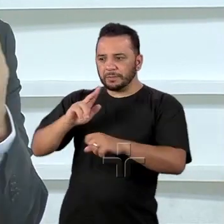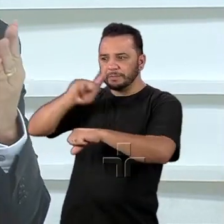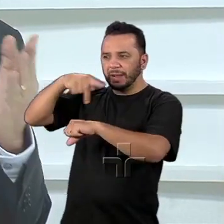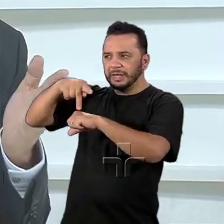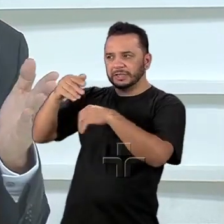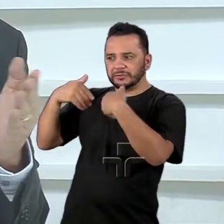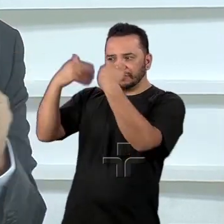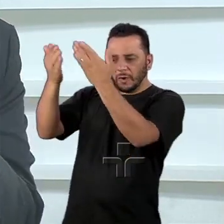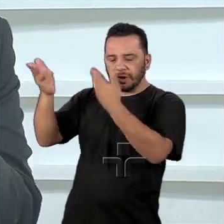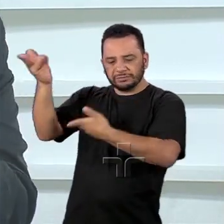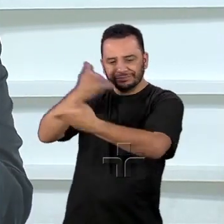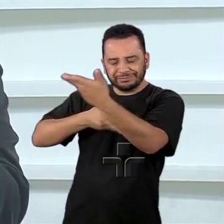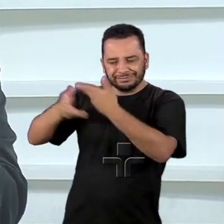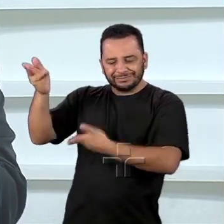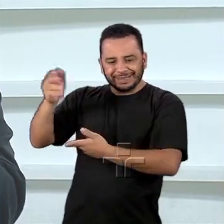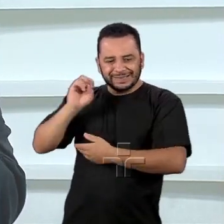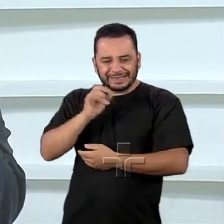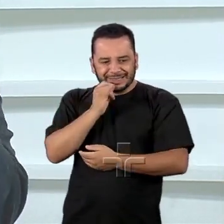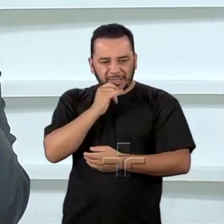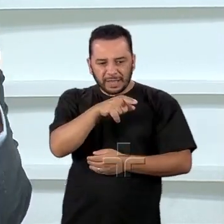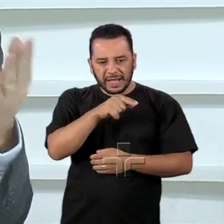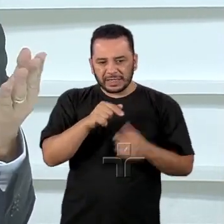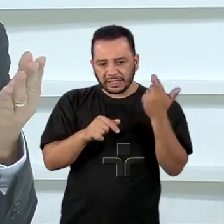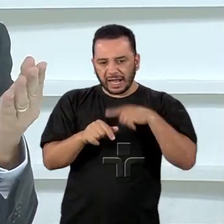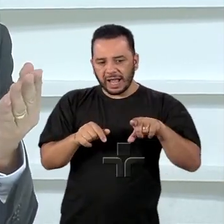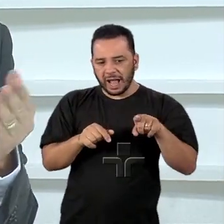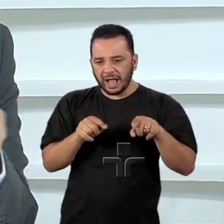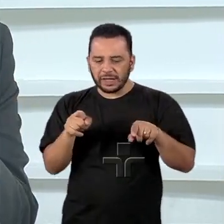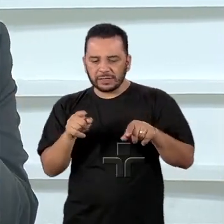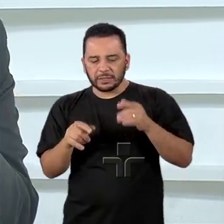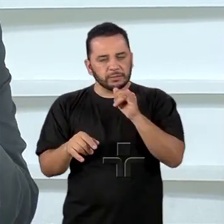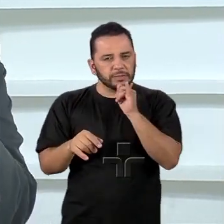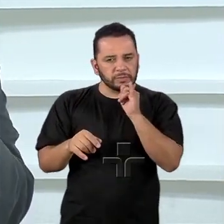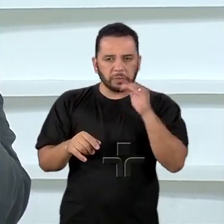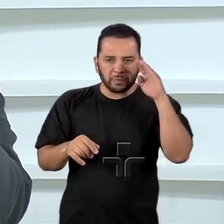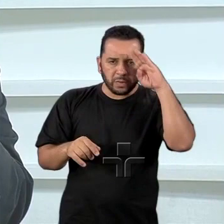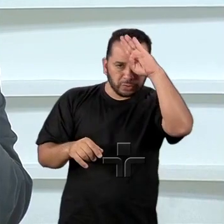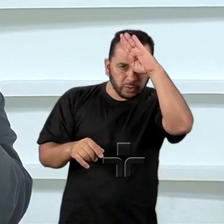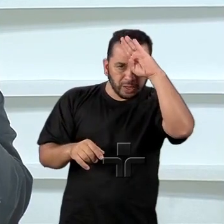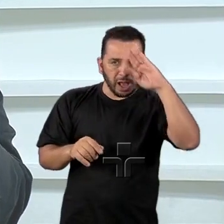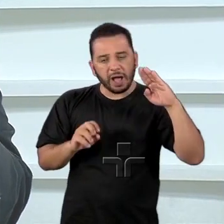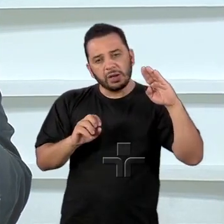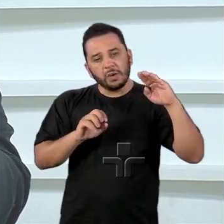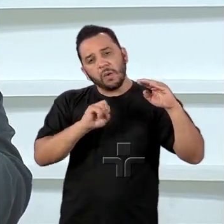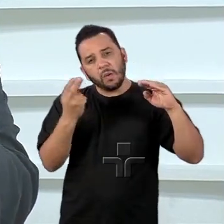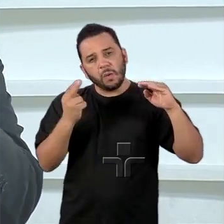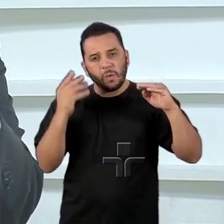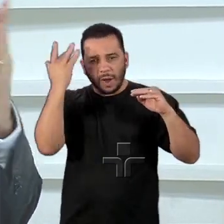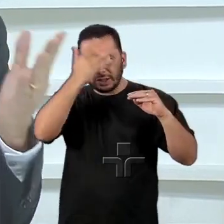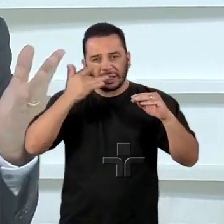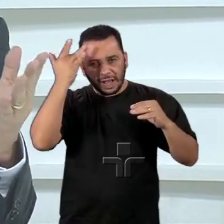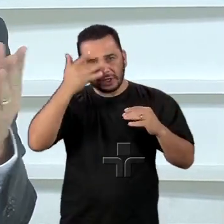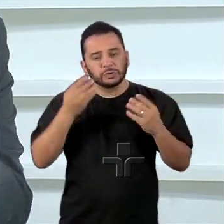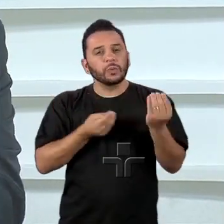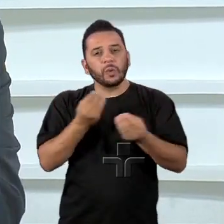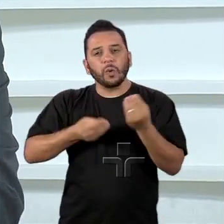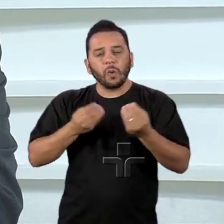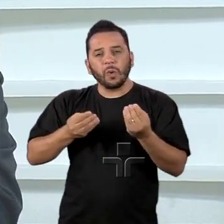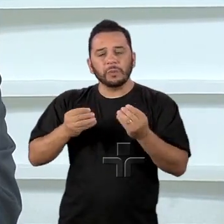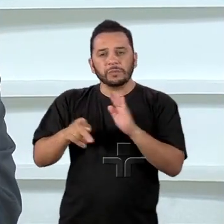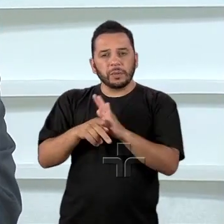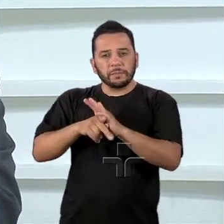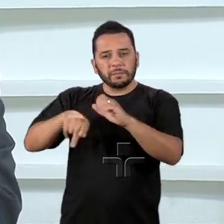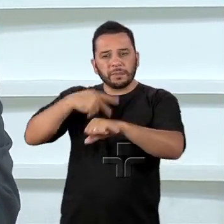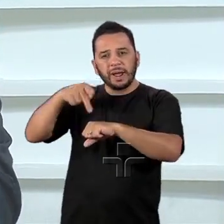de um ou outro vitorioso, sendo Jair Bolsonaro ou sendo Haddad, como ficariam as